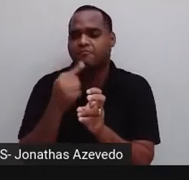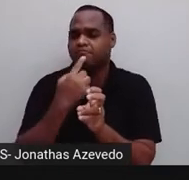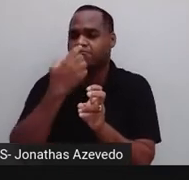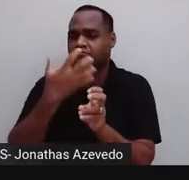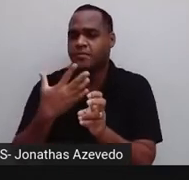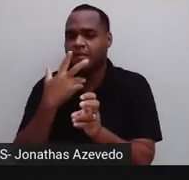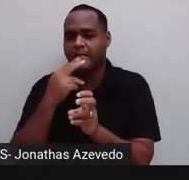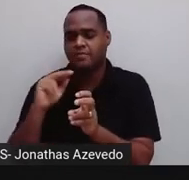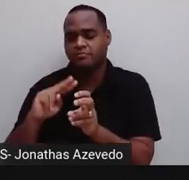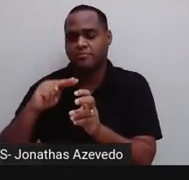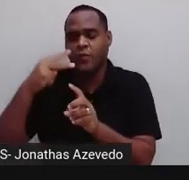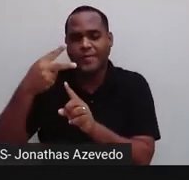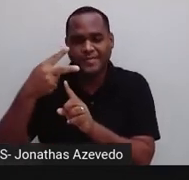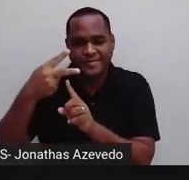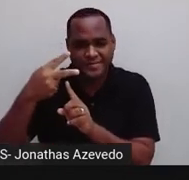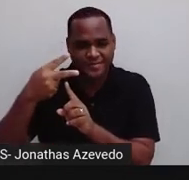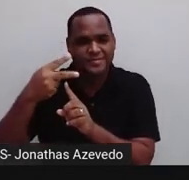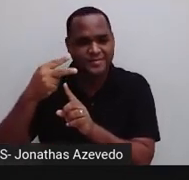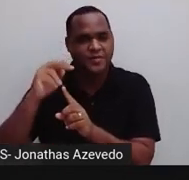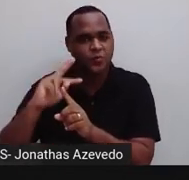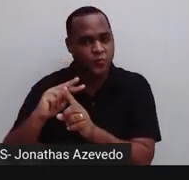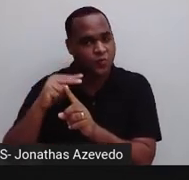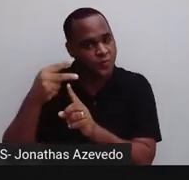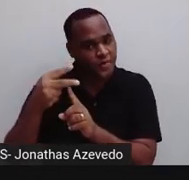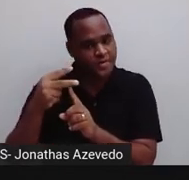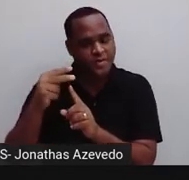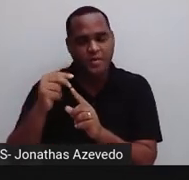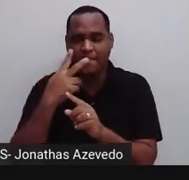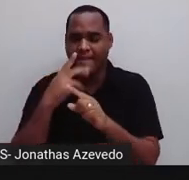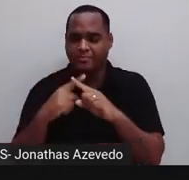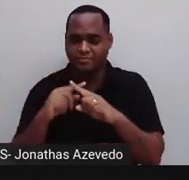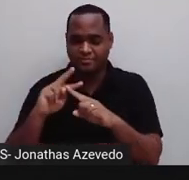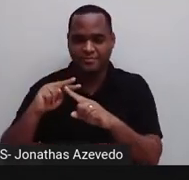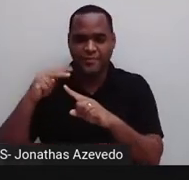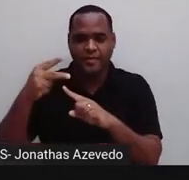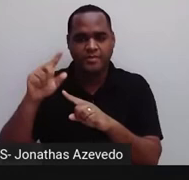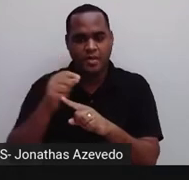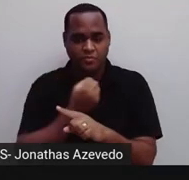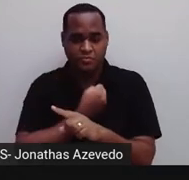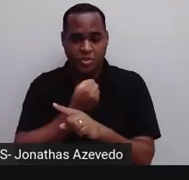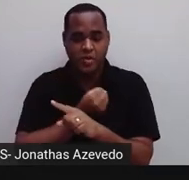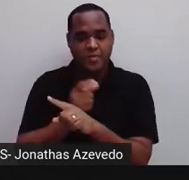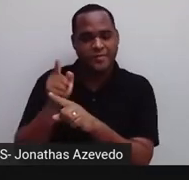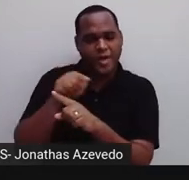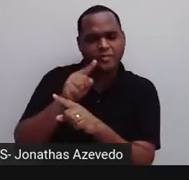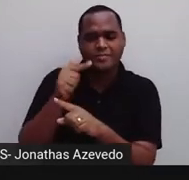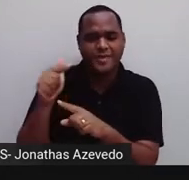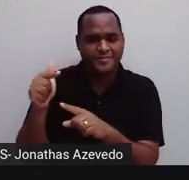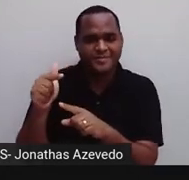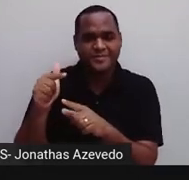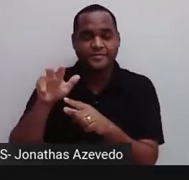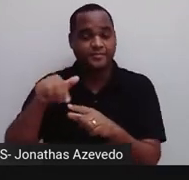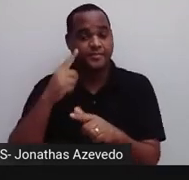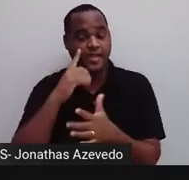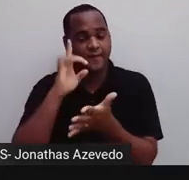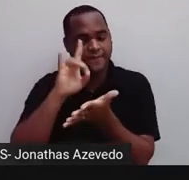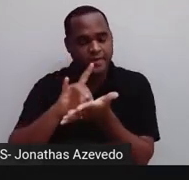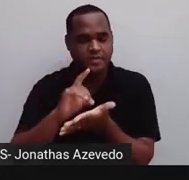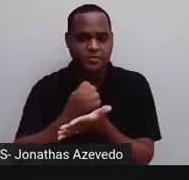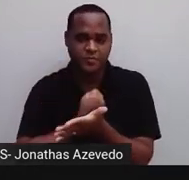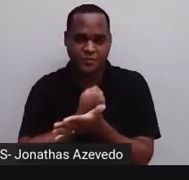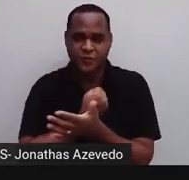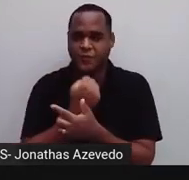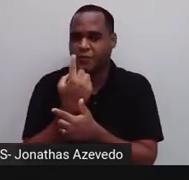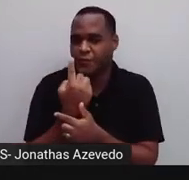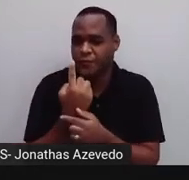quadrático não tem nenhum número da frente dele aqui, né? Multiplicando por ele, que na verdade é 1, né?